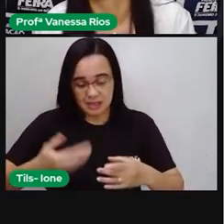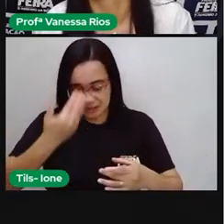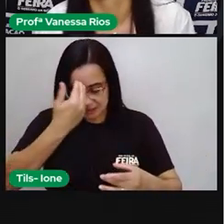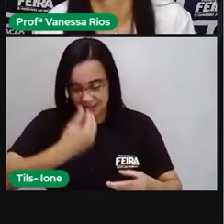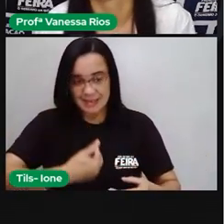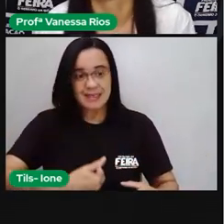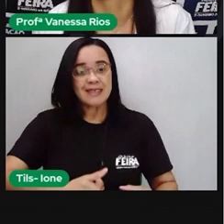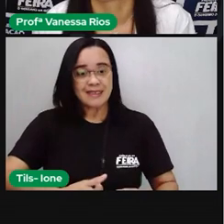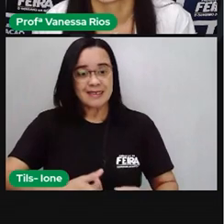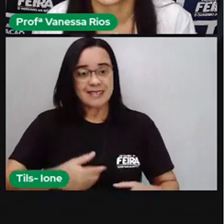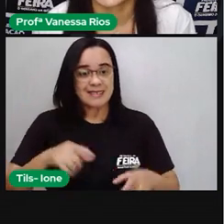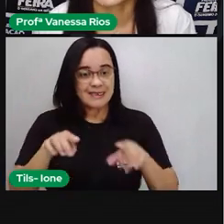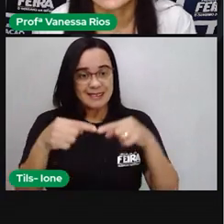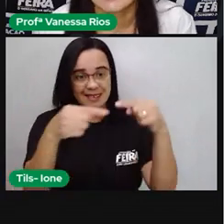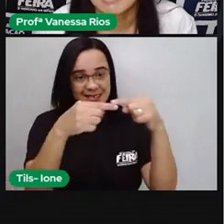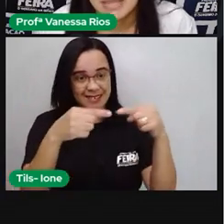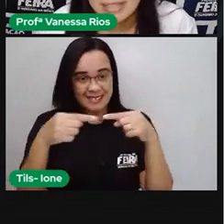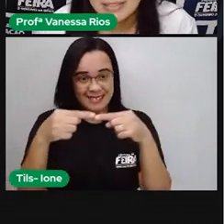por dentro nós somos